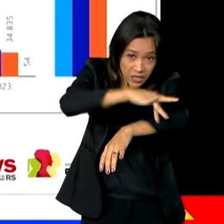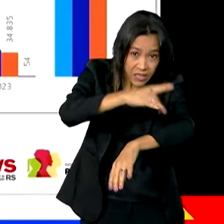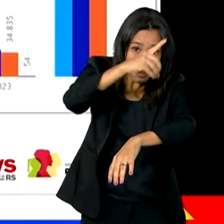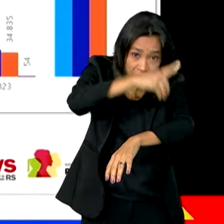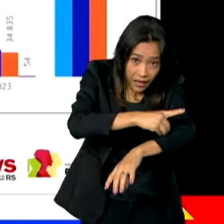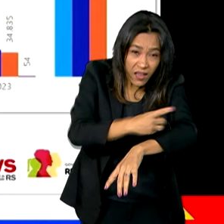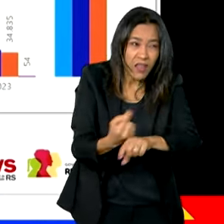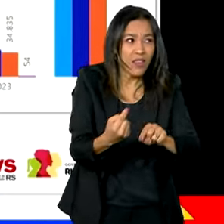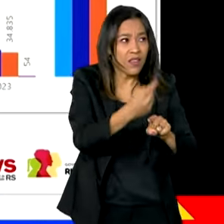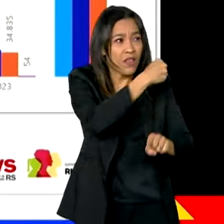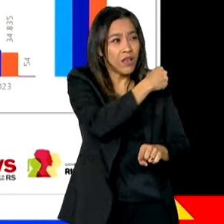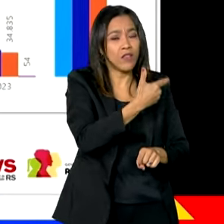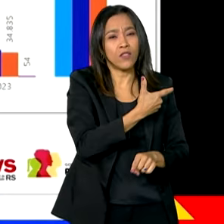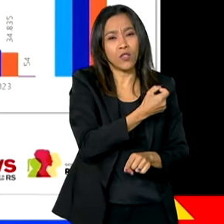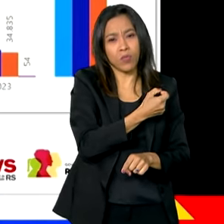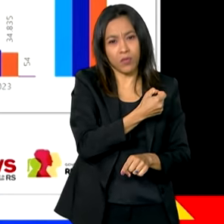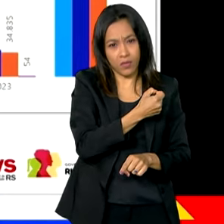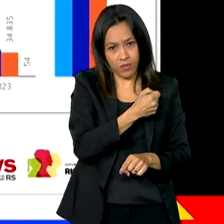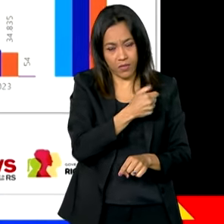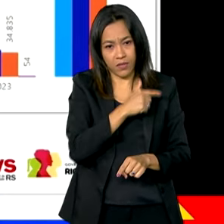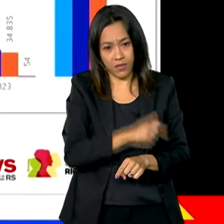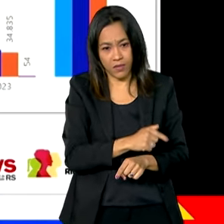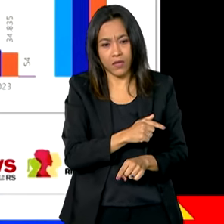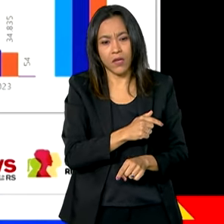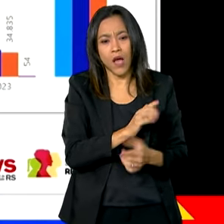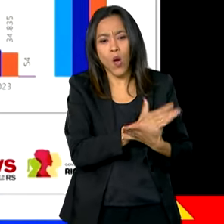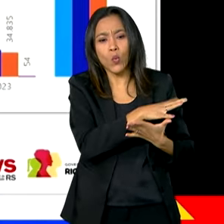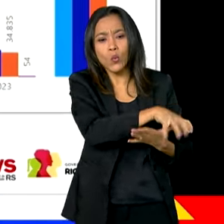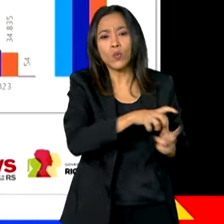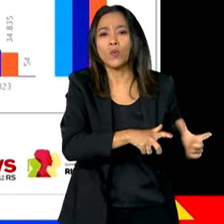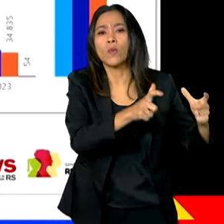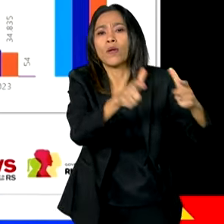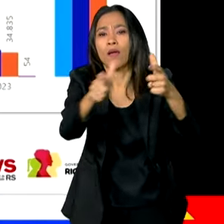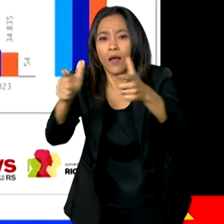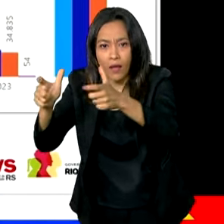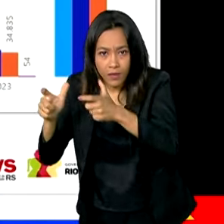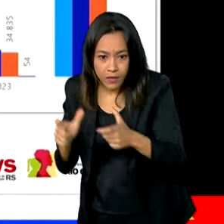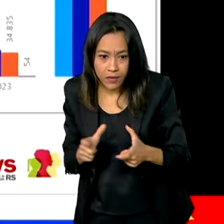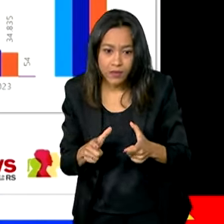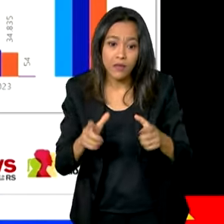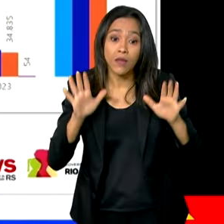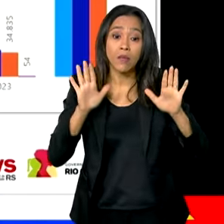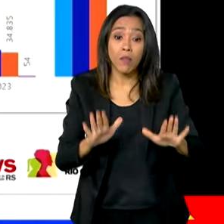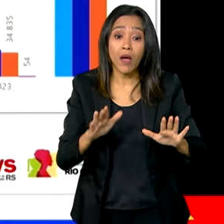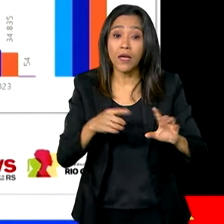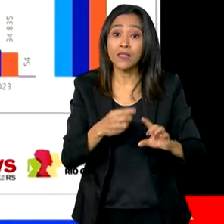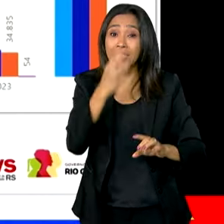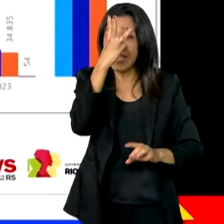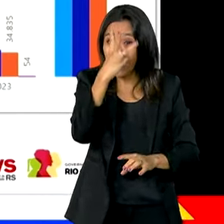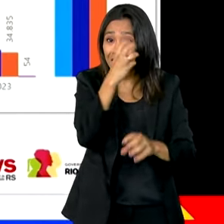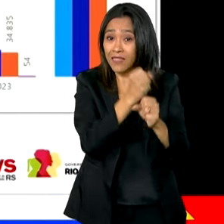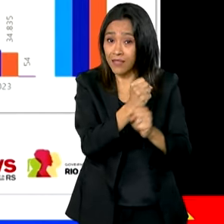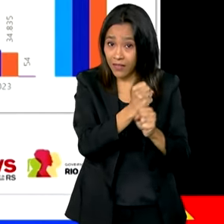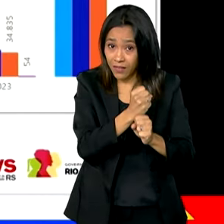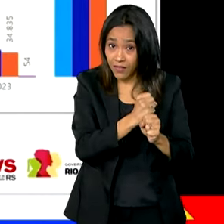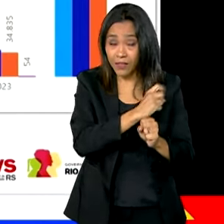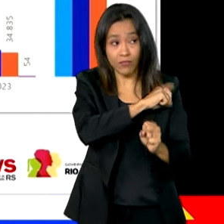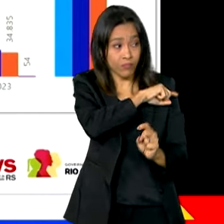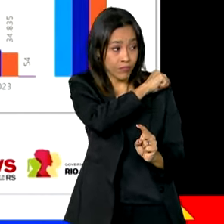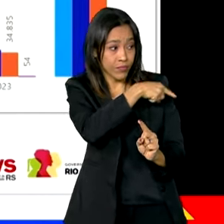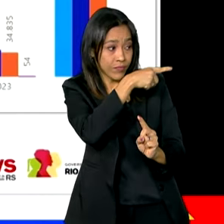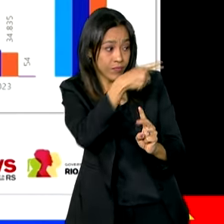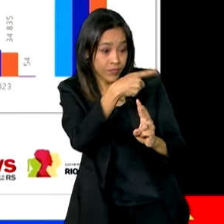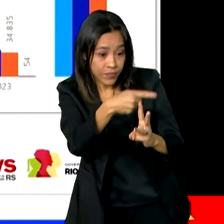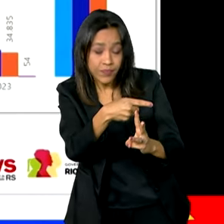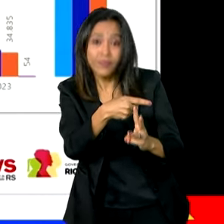com uma localização em algumas regiões do Estado mais bem definidas, mas nos últimos três anos, concomitante com a